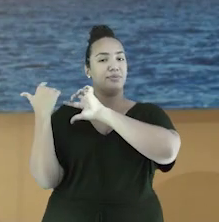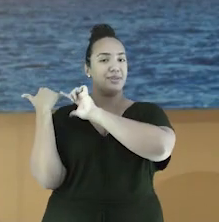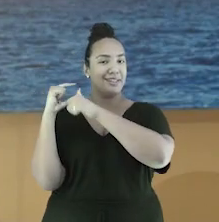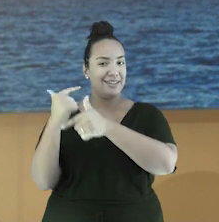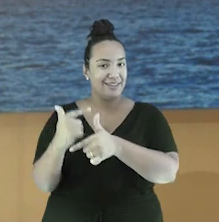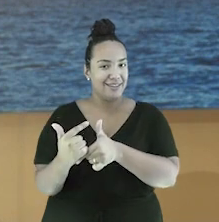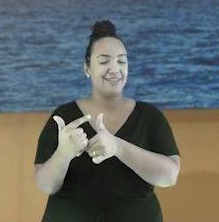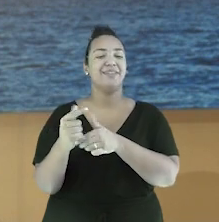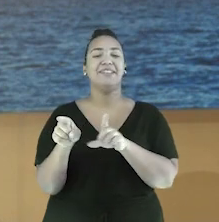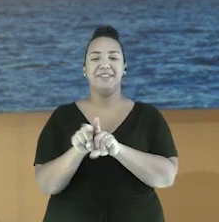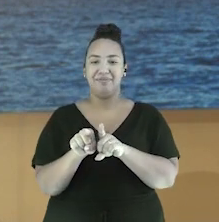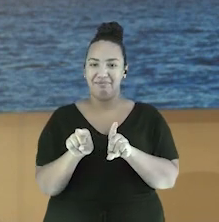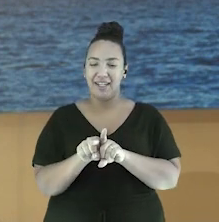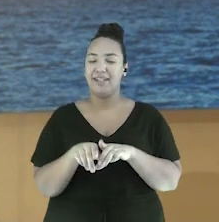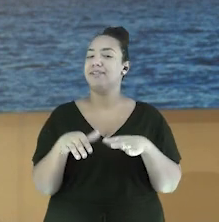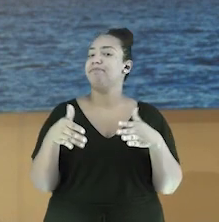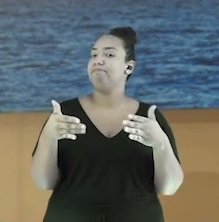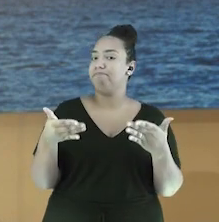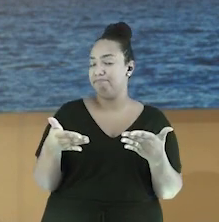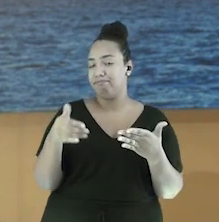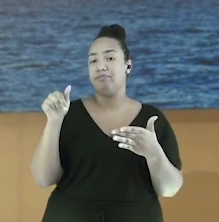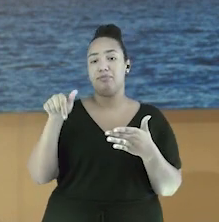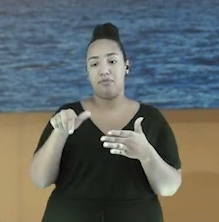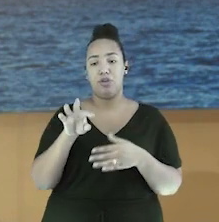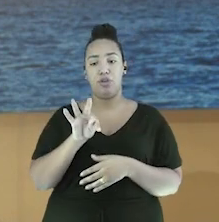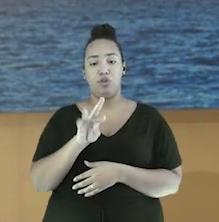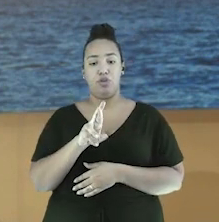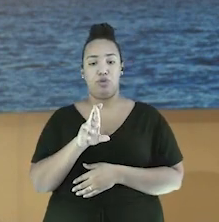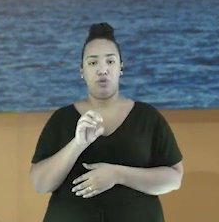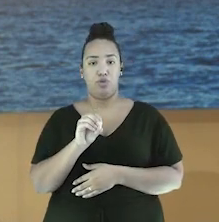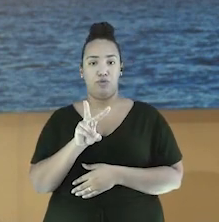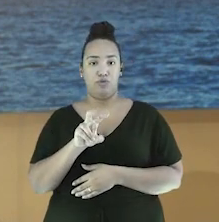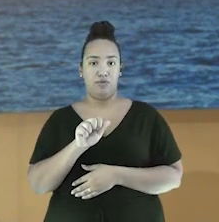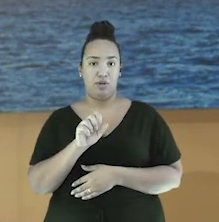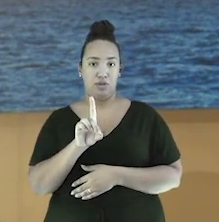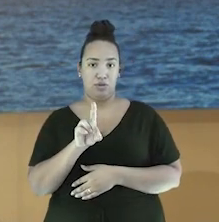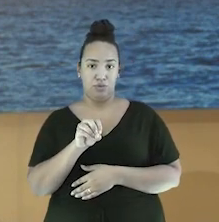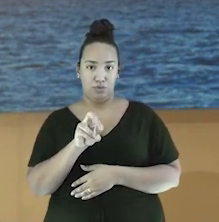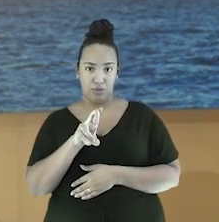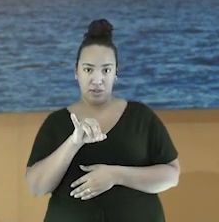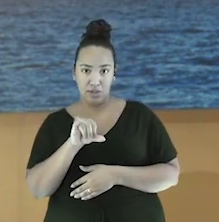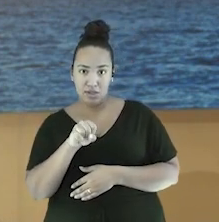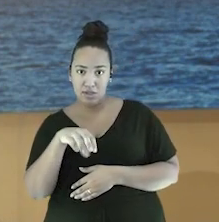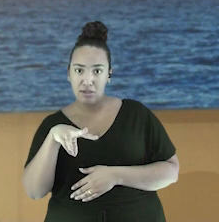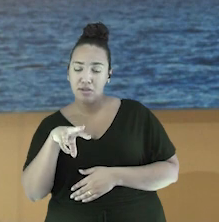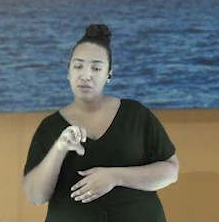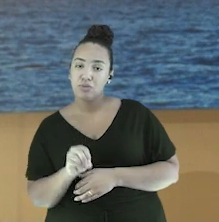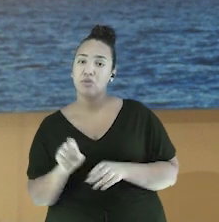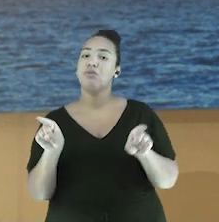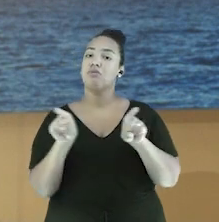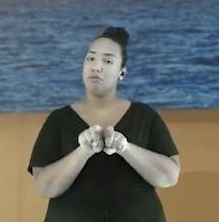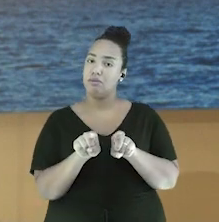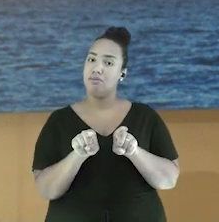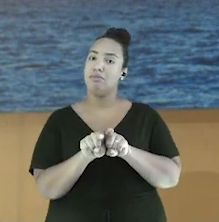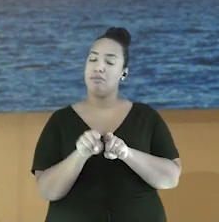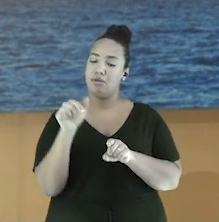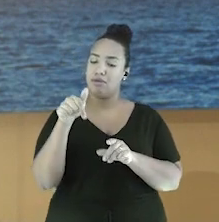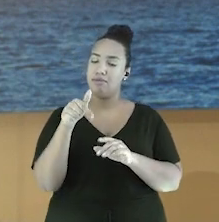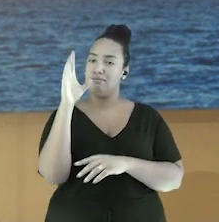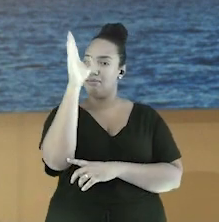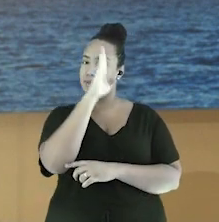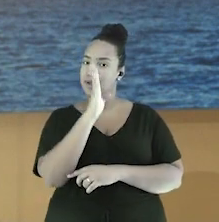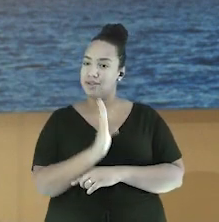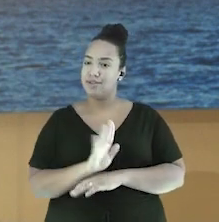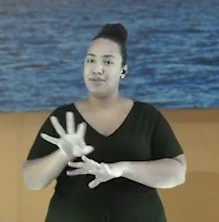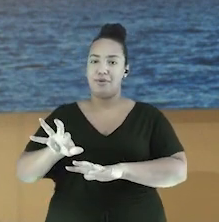trovadorismo também chegou ao Brasil em um determinado momento, depois da chegada dos portugueses. E como vocês sabem, o Brasil